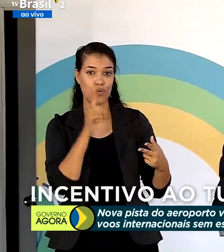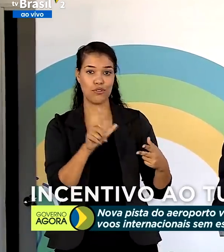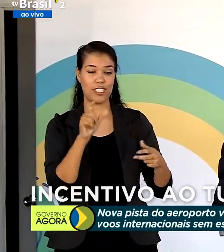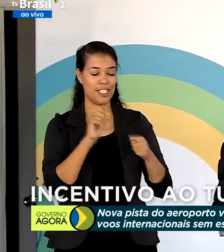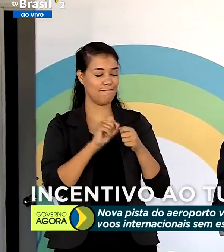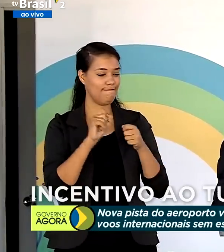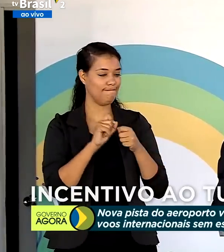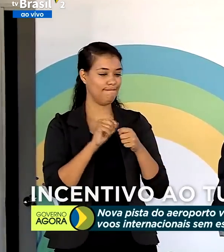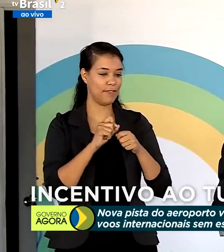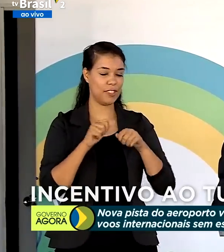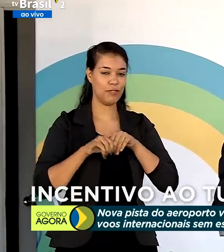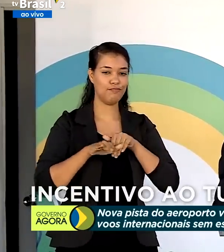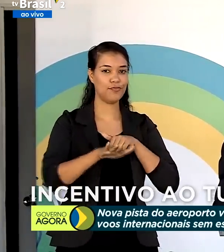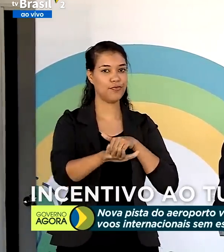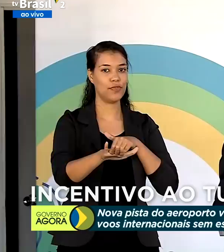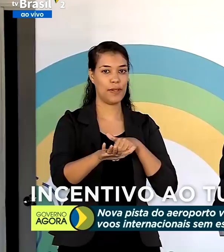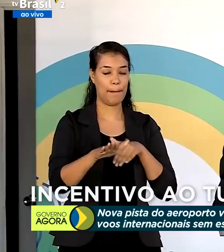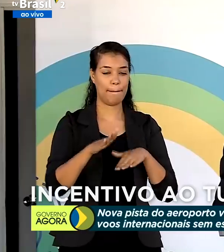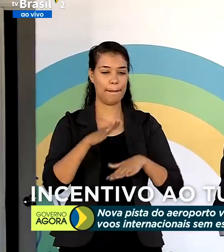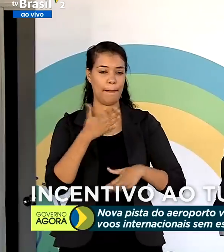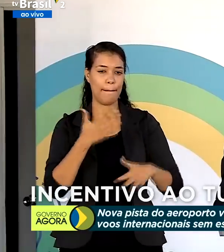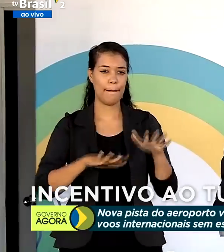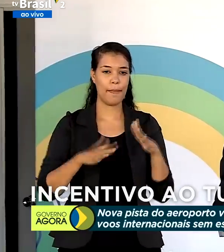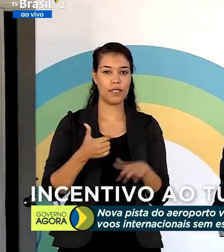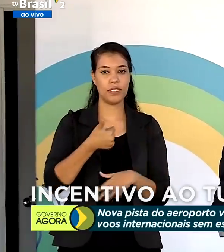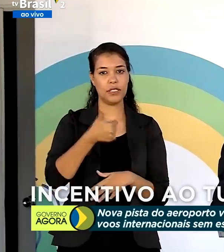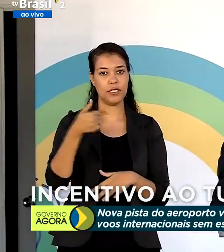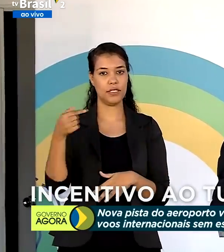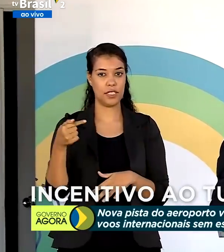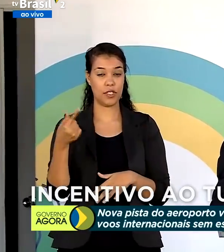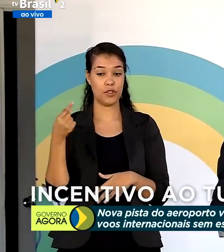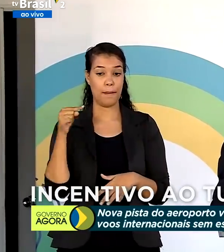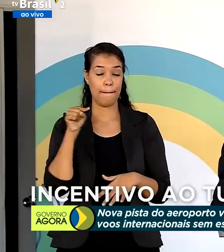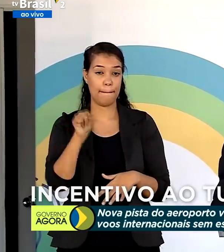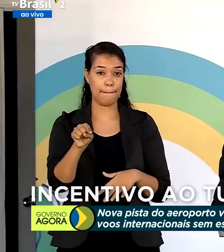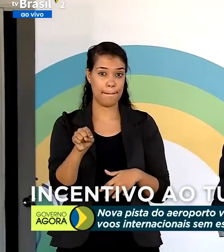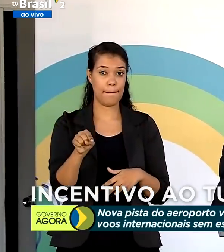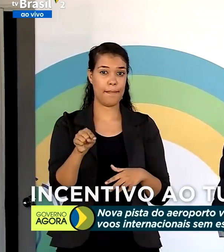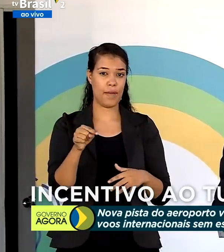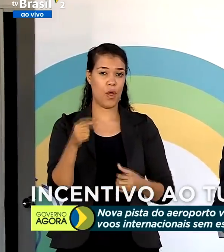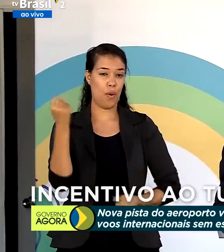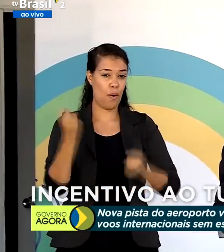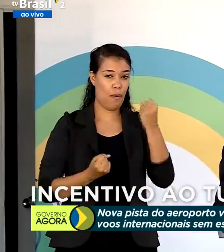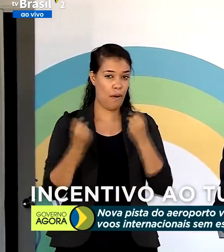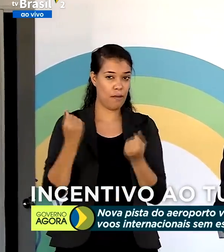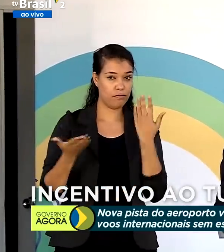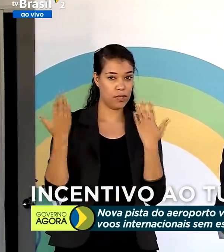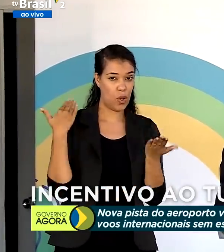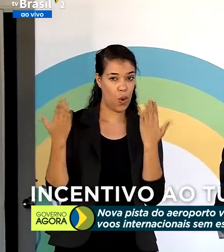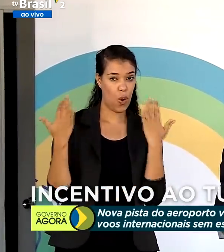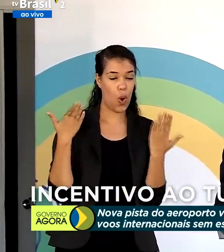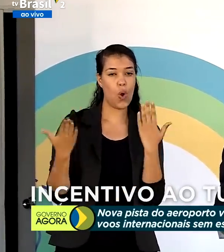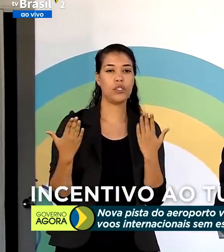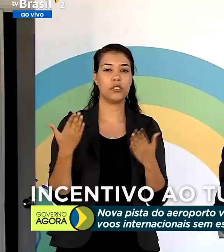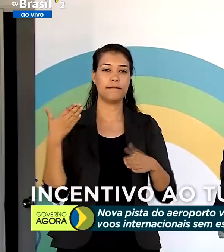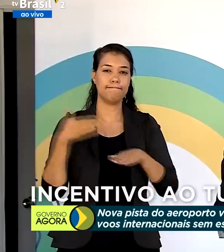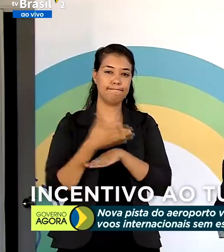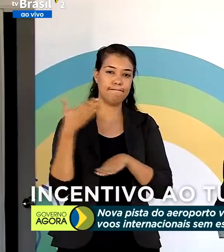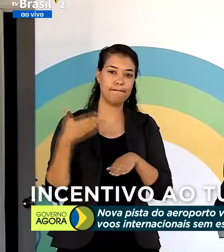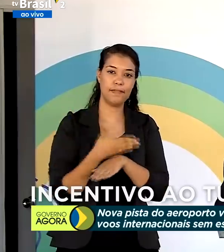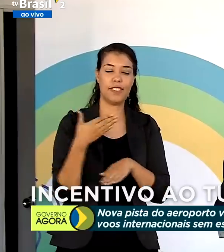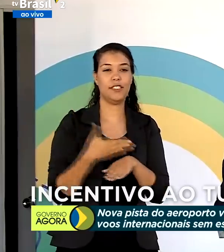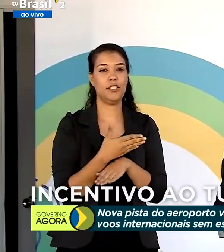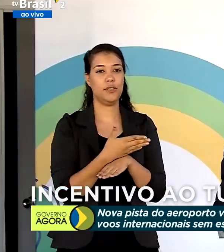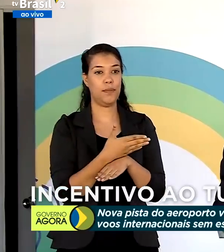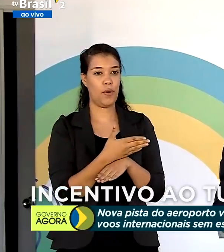Cerca de 17 mil caminhões participaram dessa empreitada. Então, 600